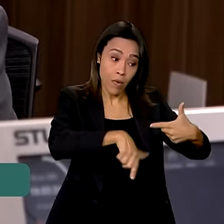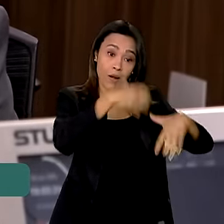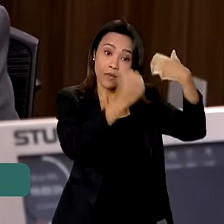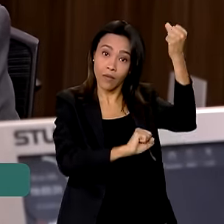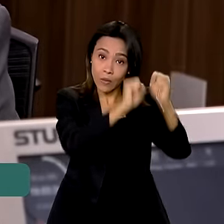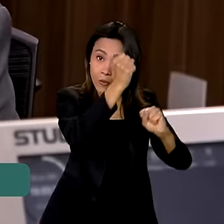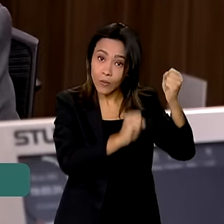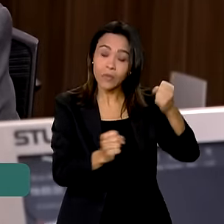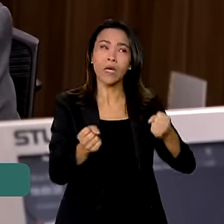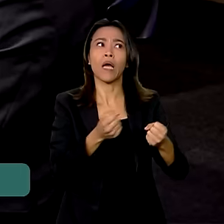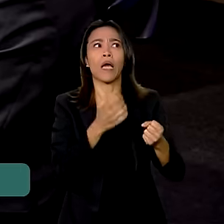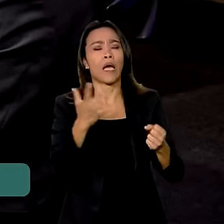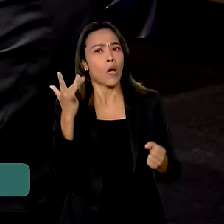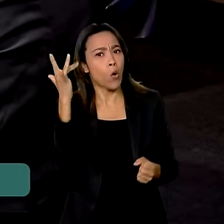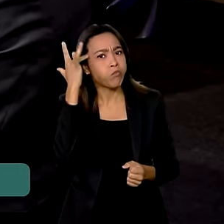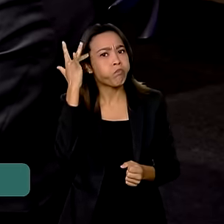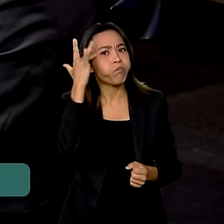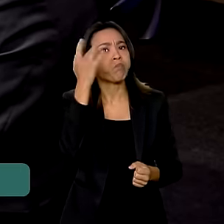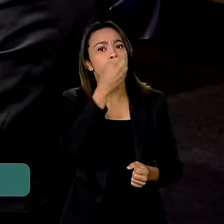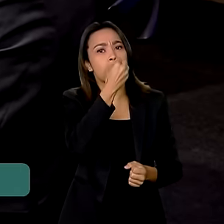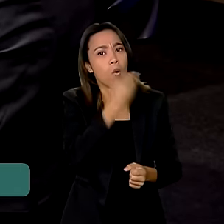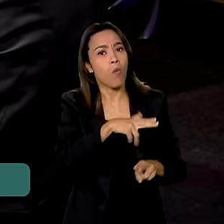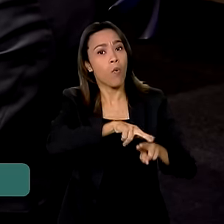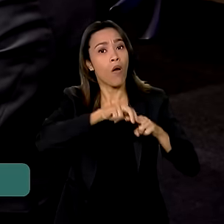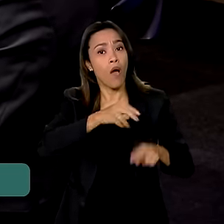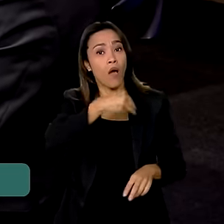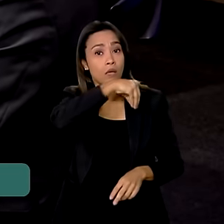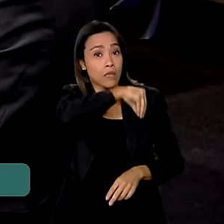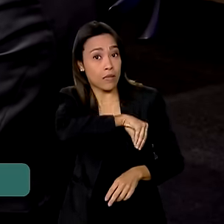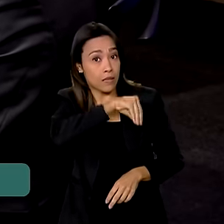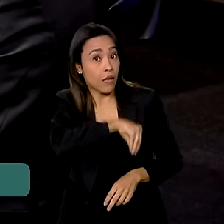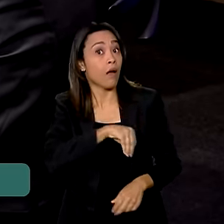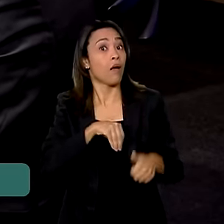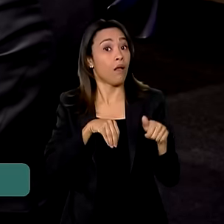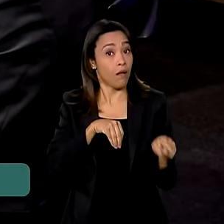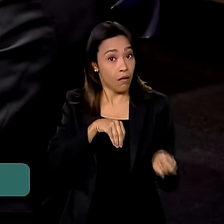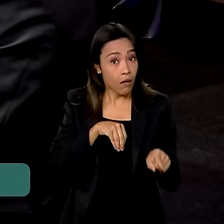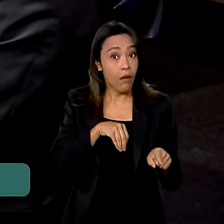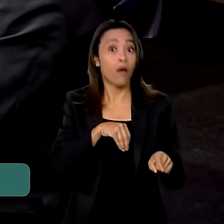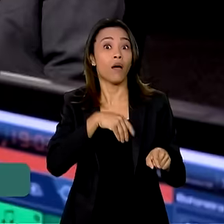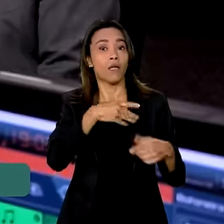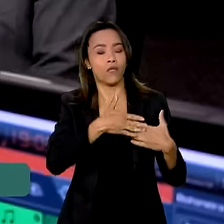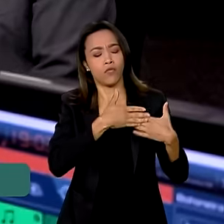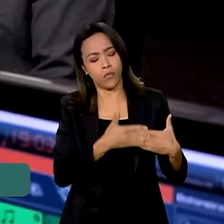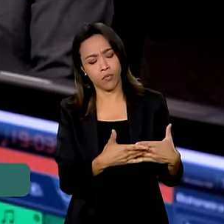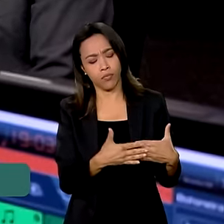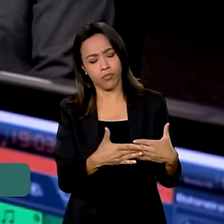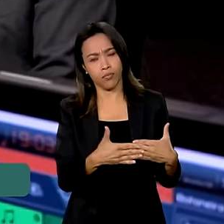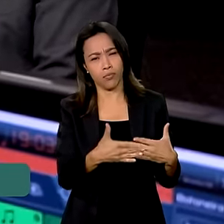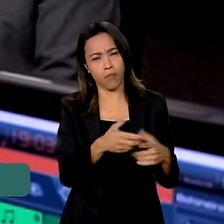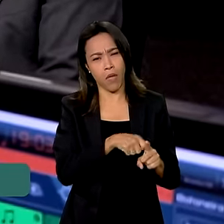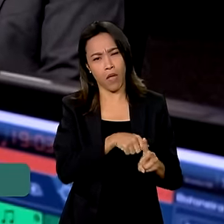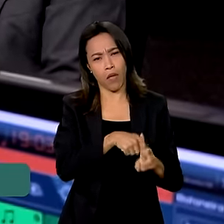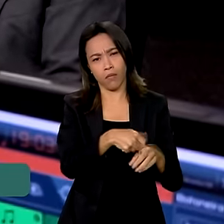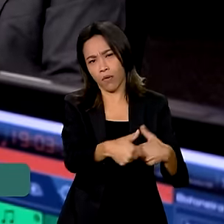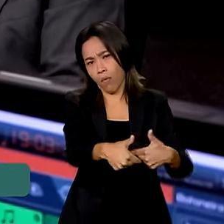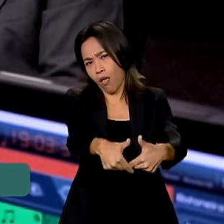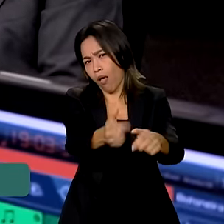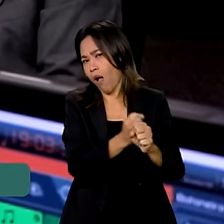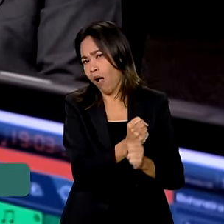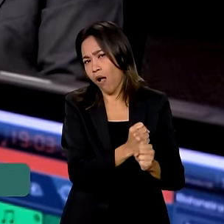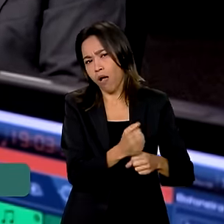qualidade do ponto de vista da remuneração, da possibilidade de longevidade desse emprego. Portanto, ele